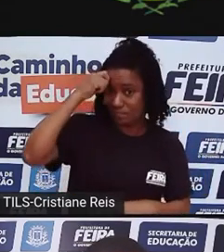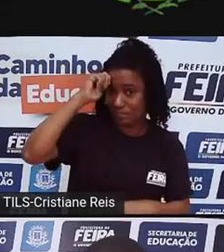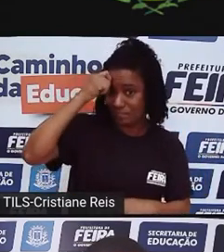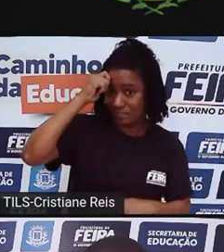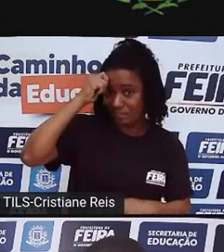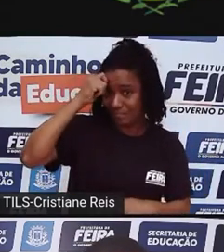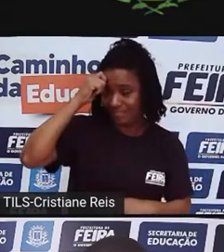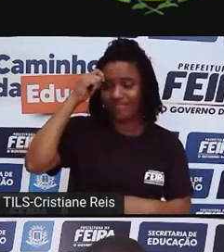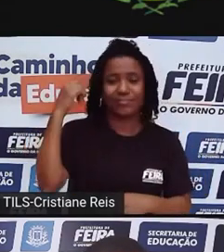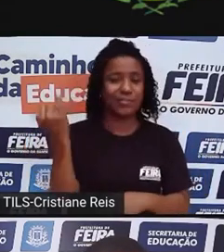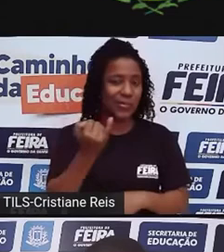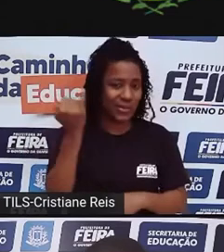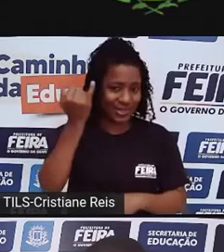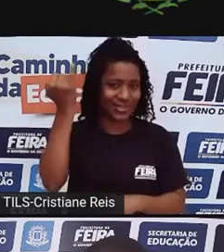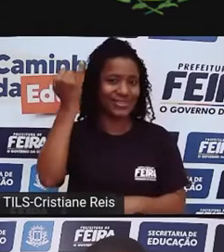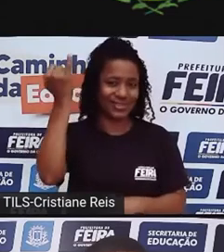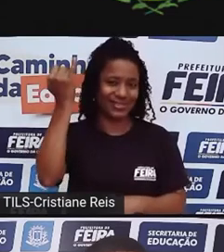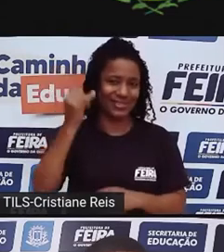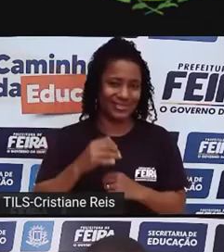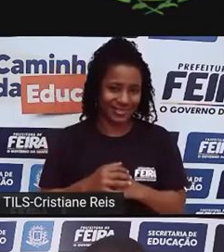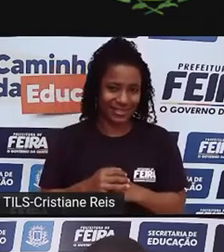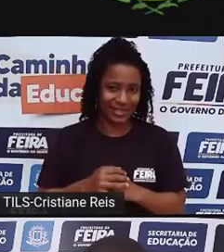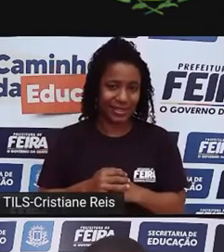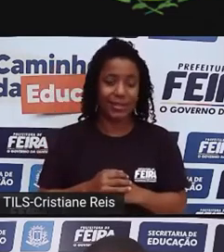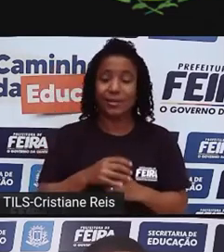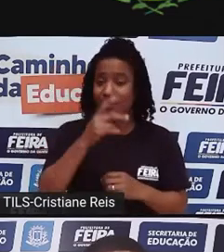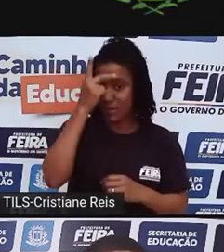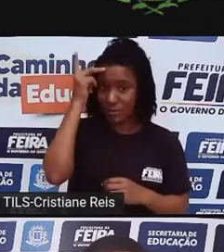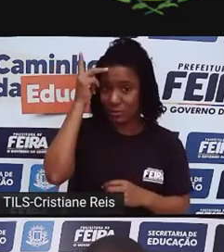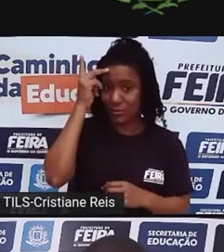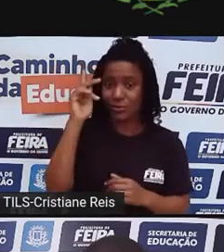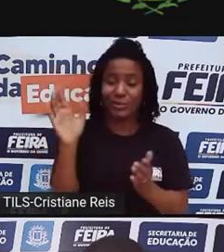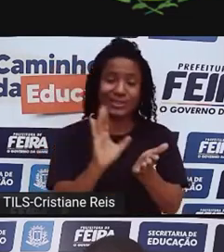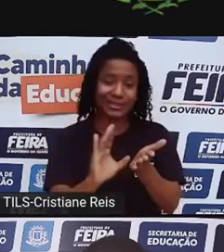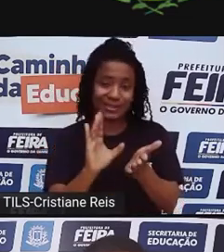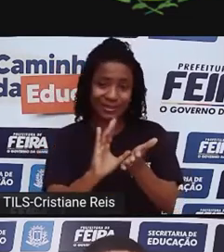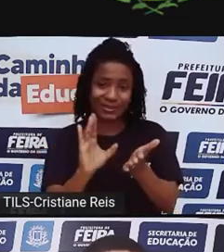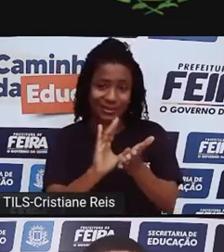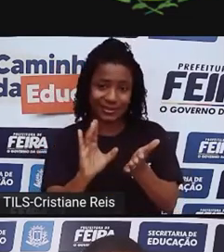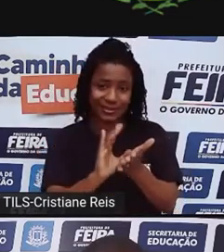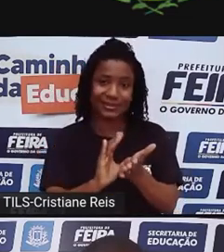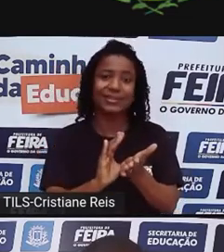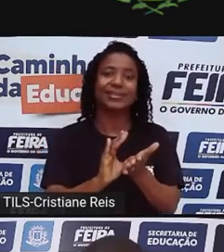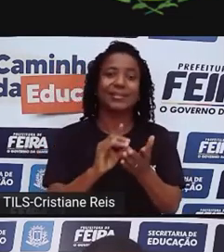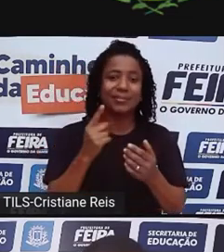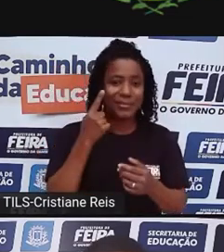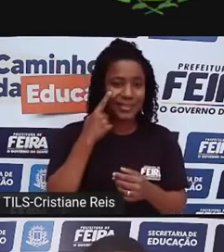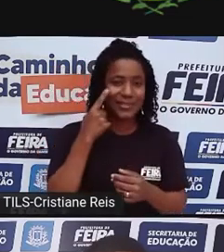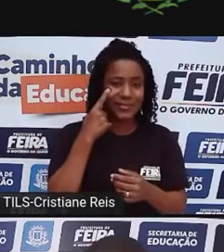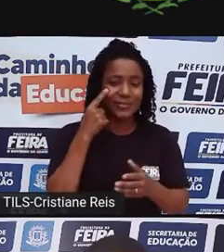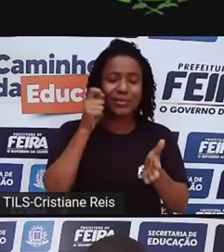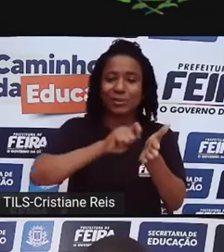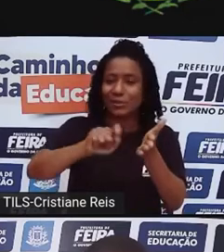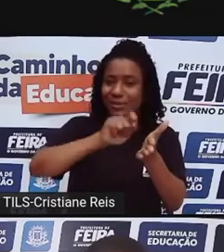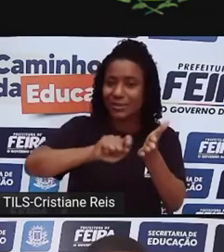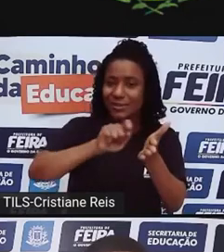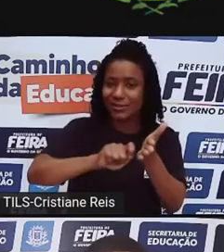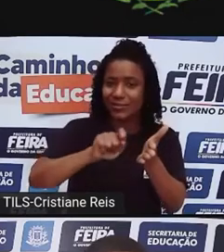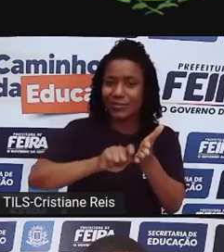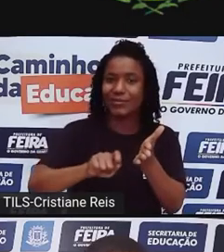precisamos ler pessoas negras, precisamos ler pessoas ciganas, precisamos ler a partir de quem escreve do ponto de vista